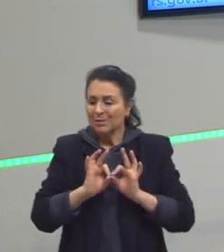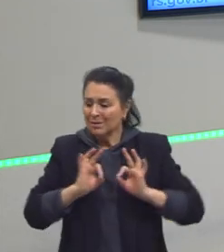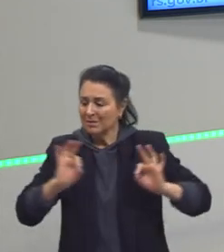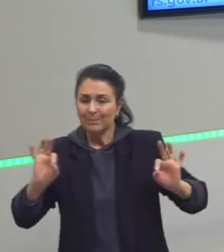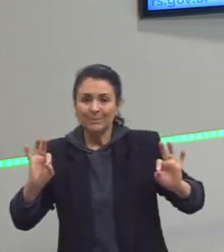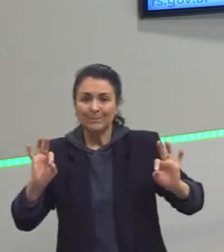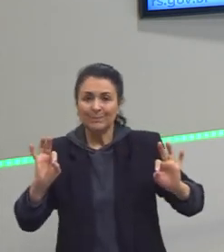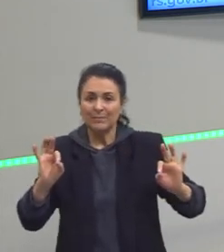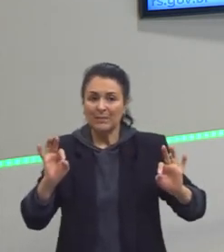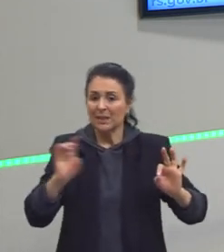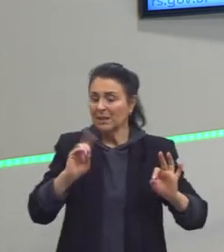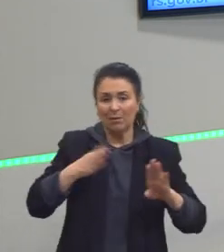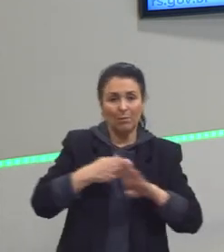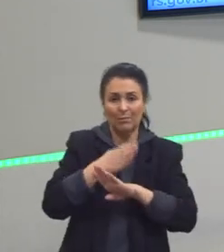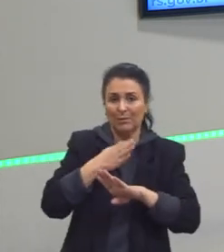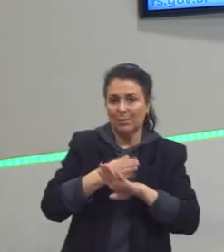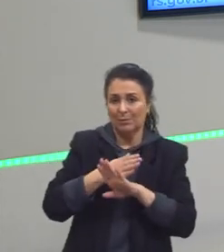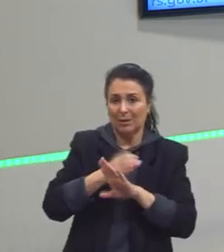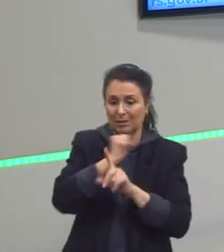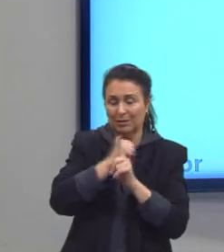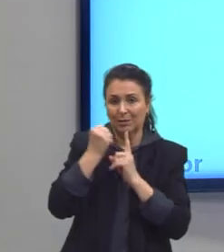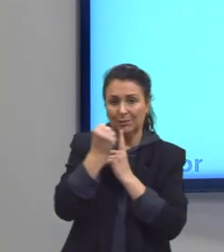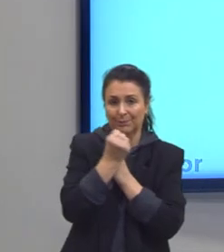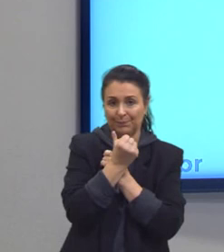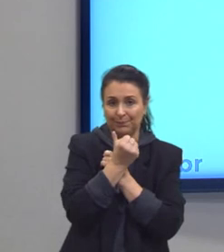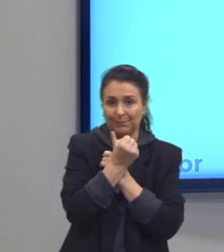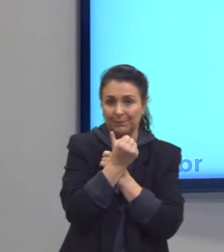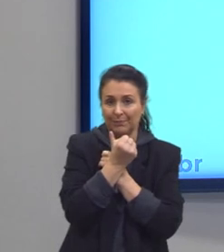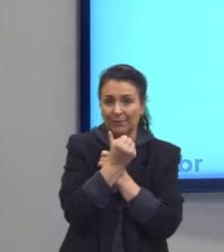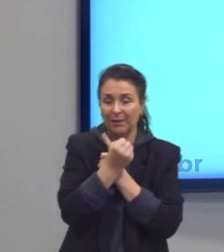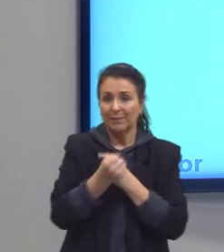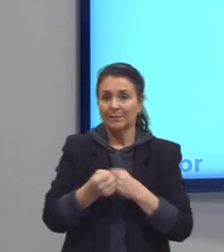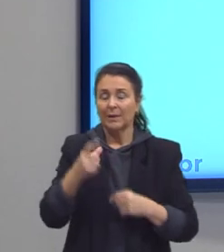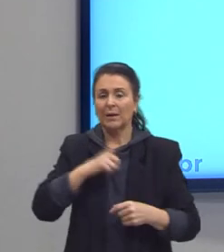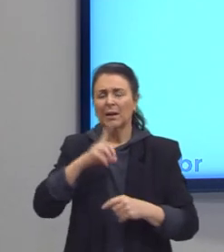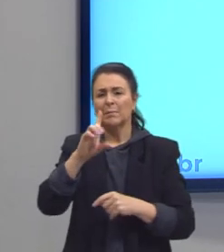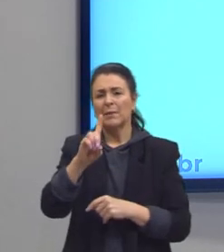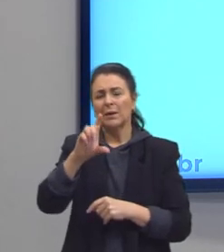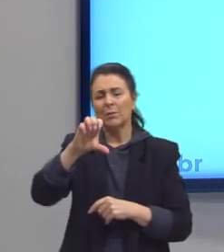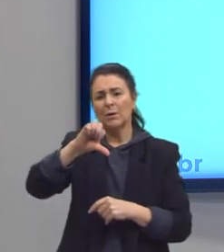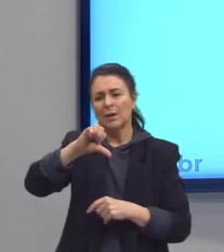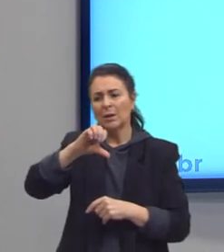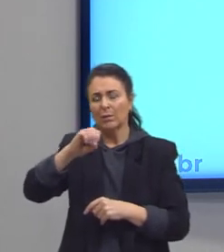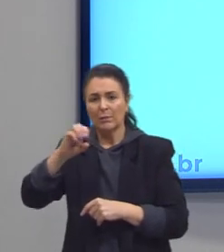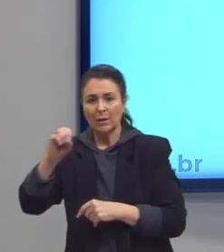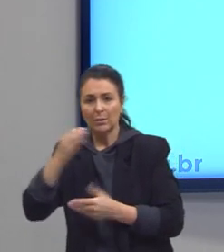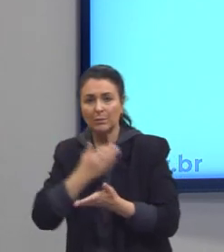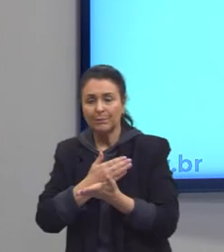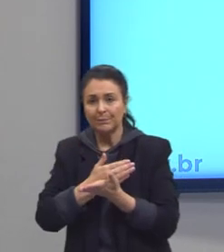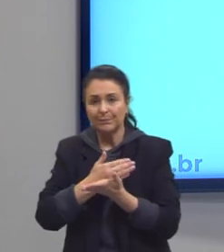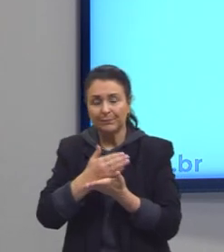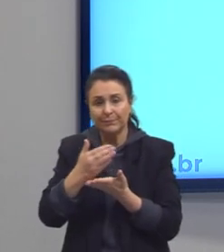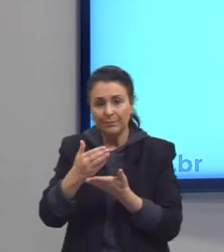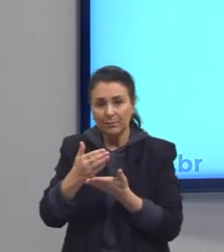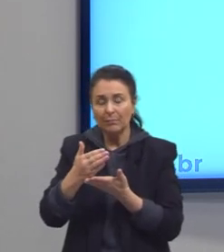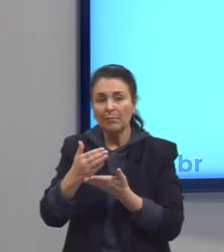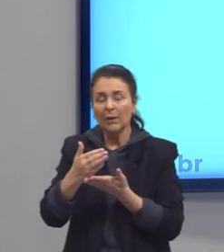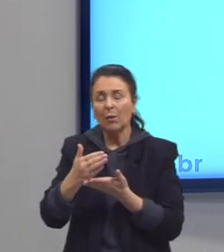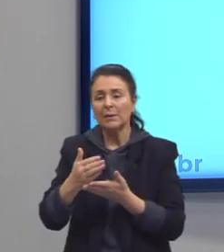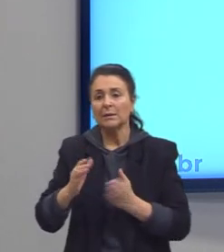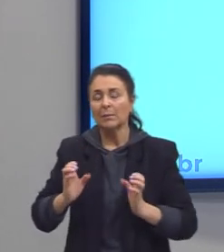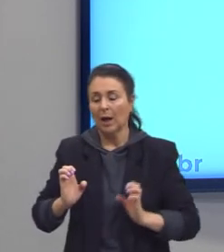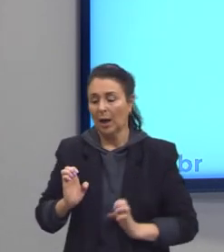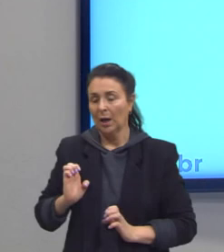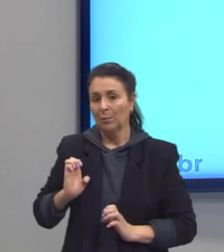pertencimento. Aqui, a partir de 1900, praticamente, começa a surgir uma burguesia no